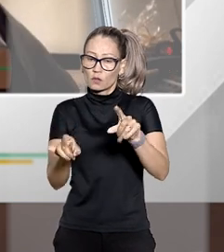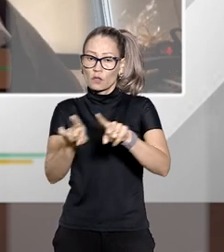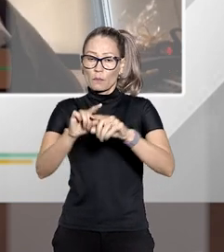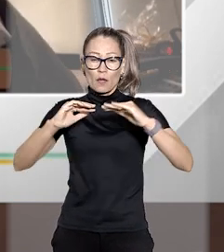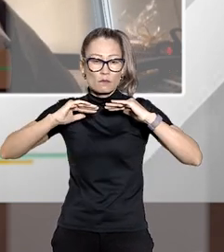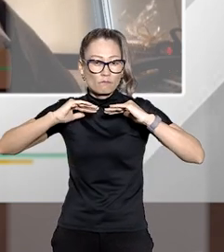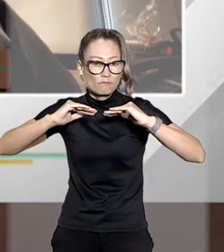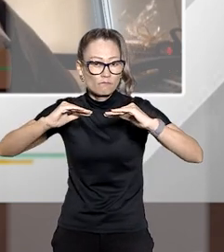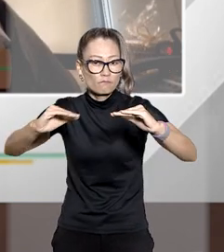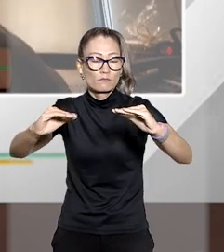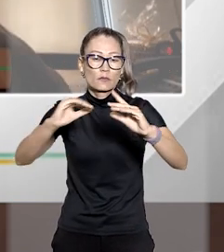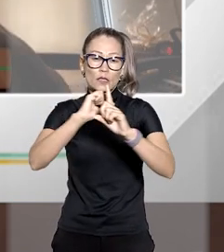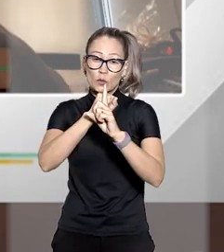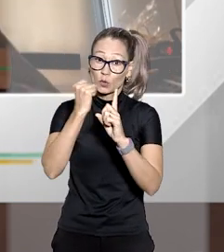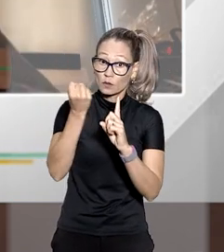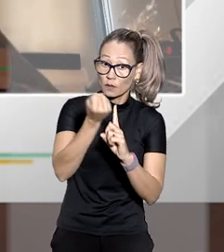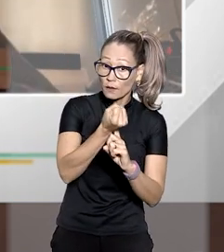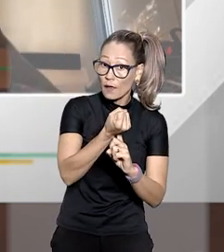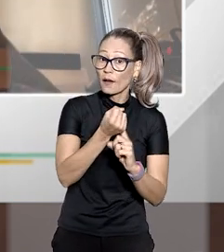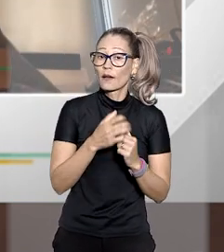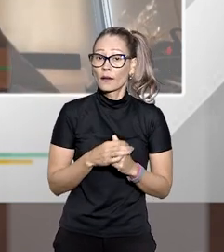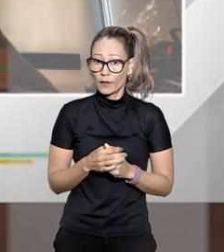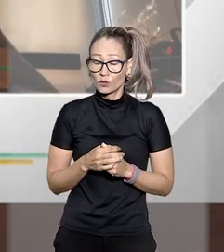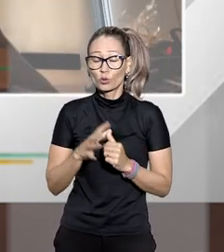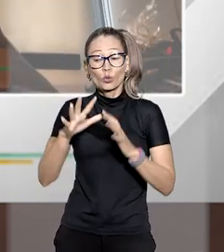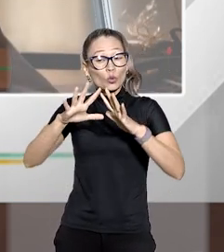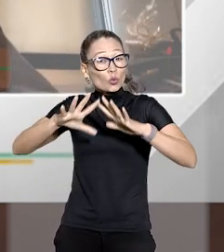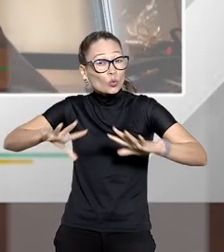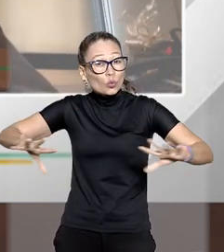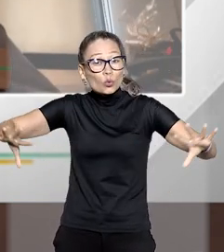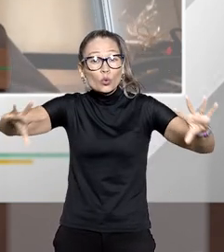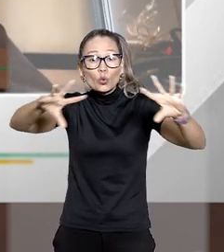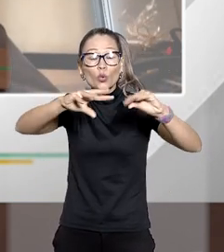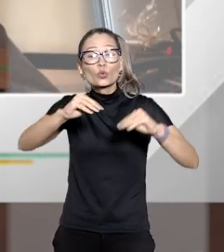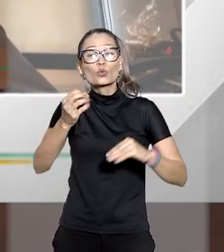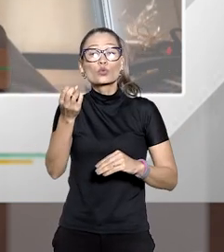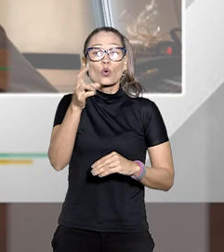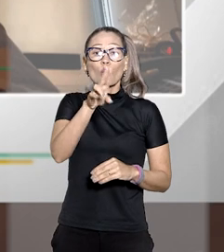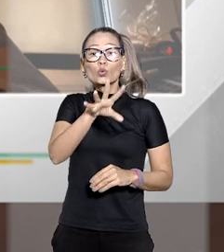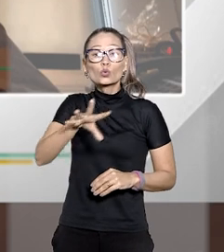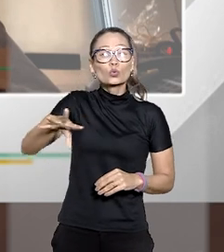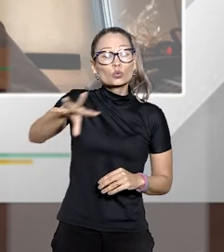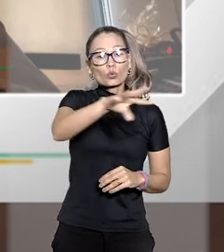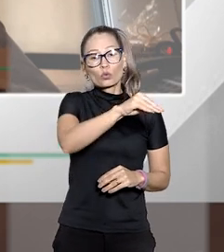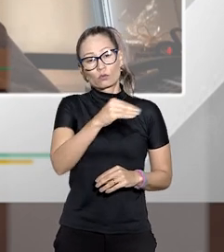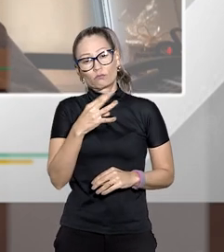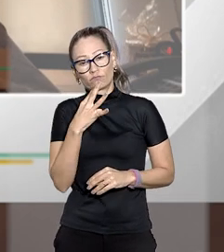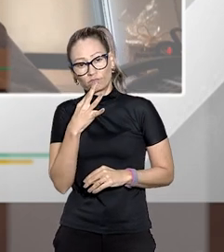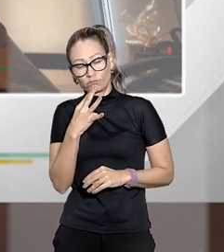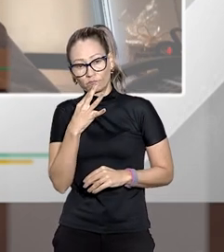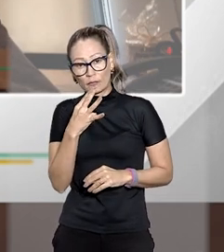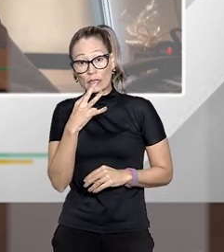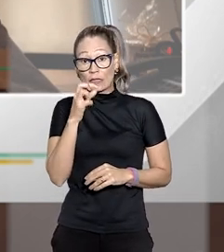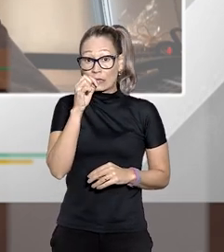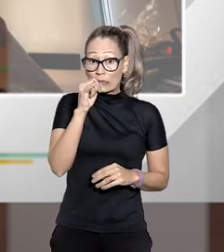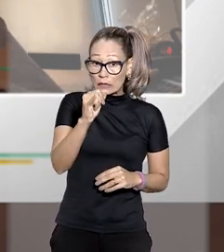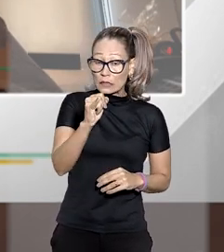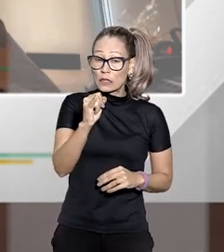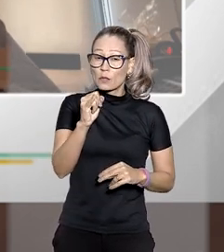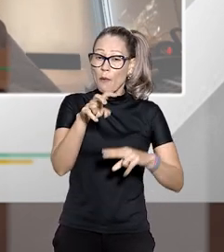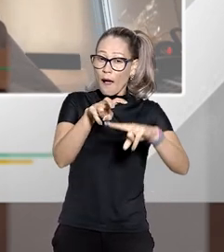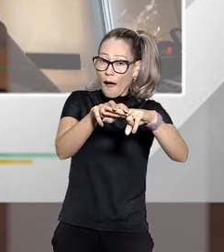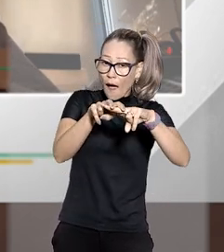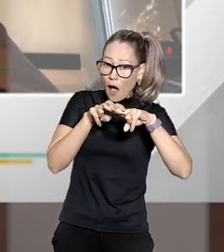estabilização da sociedade de modo em que todos saibem ou todos tomam conhecimento que se uma